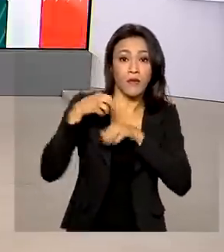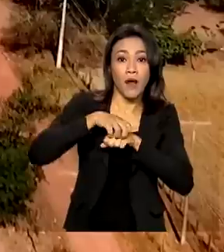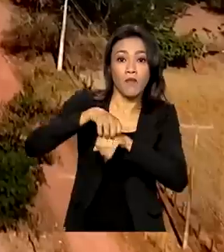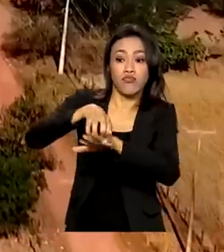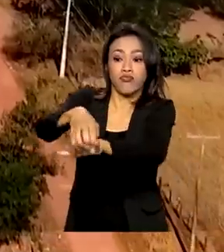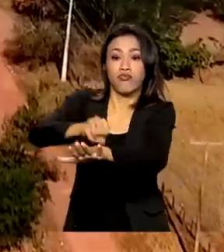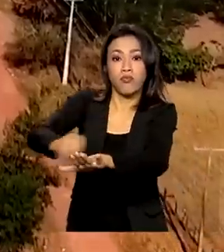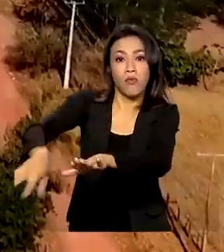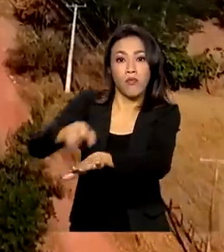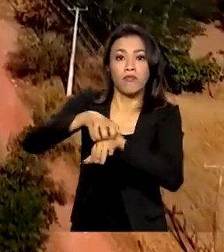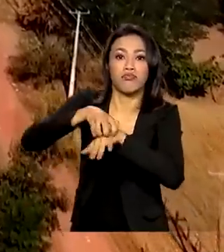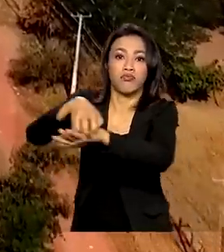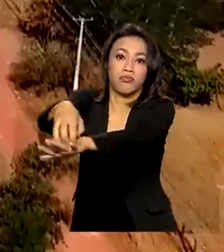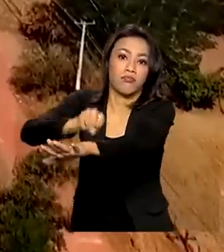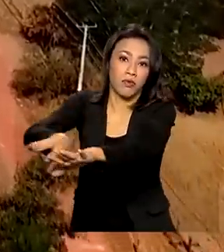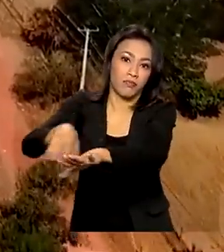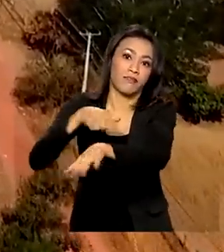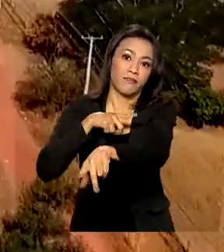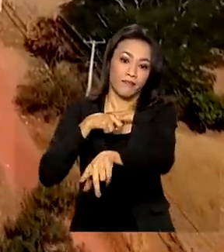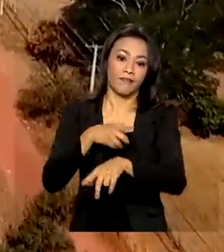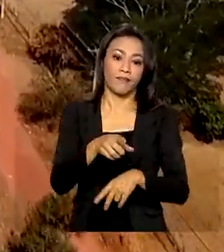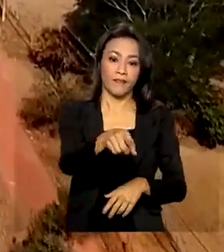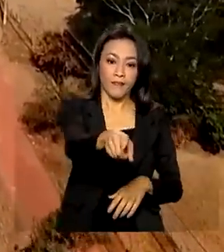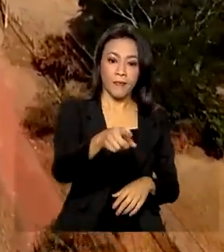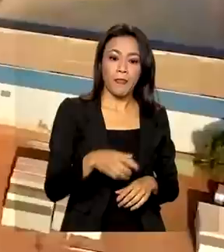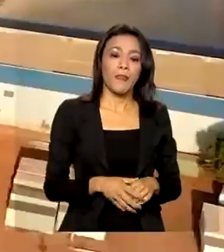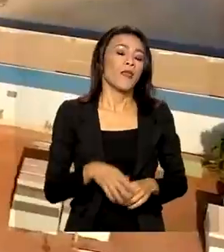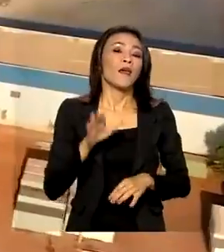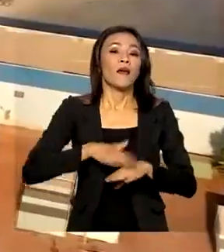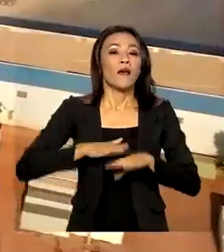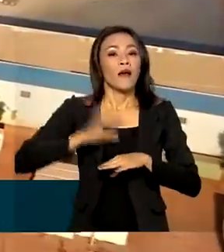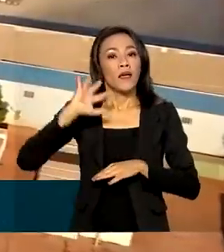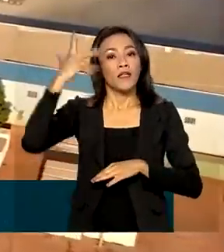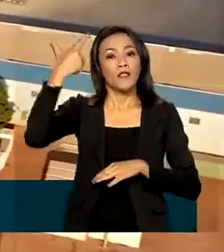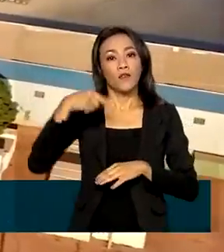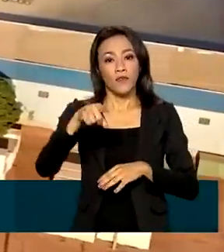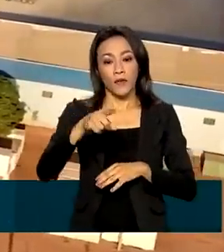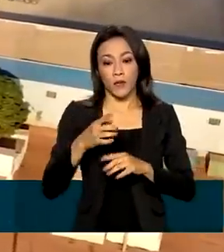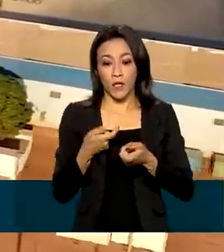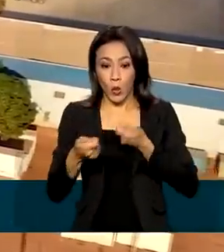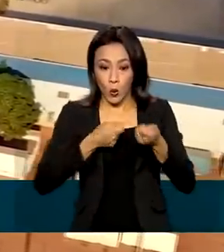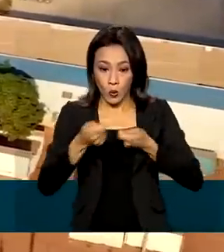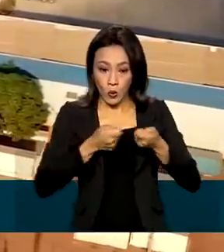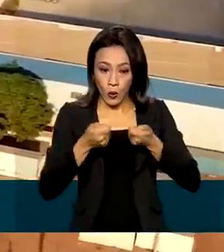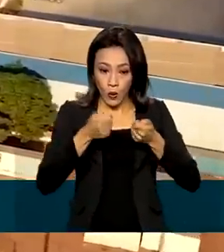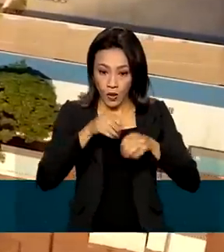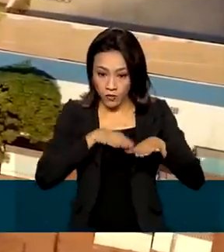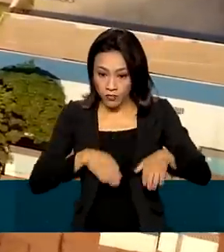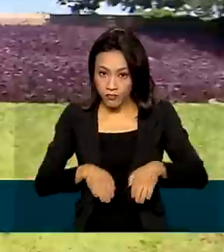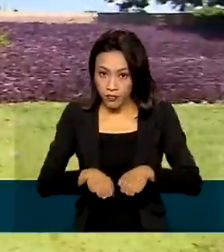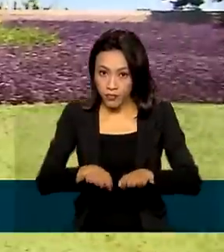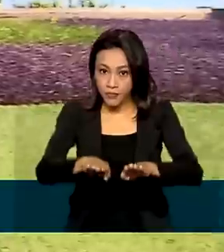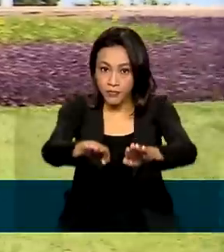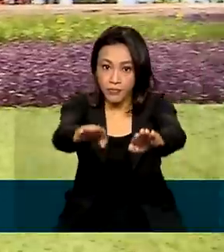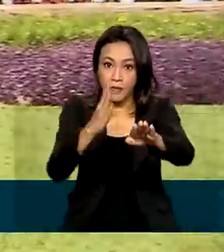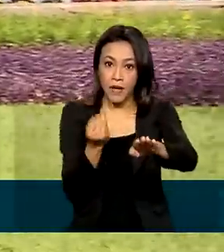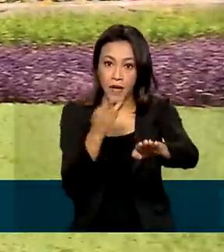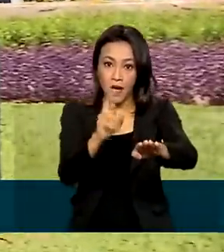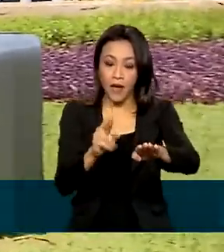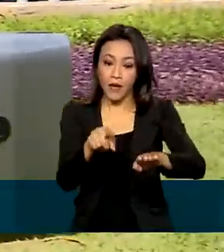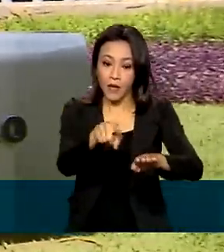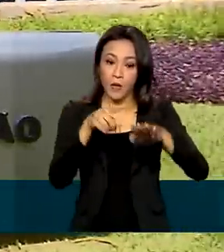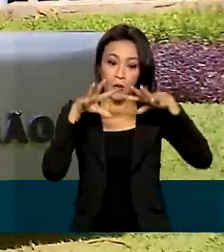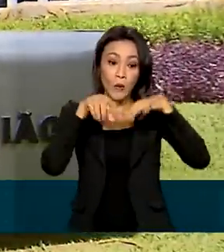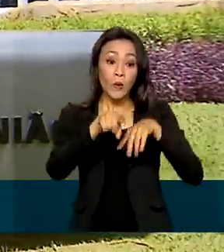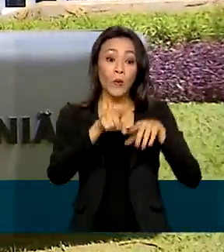A mudança na administração foi a solução encontrada pelo consórcio que controla a rodovia, em parceria com o Tribunal de Contas